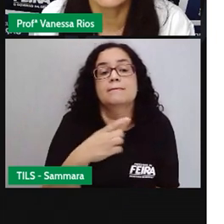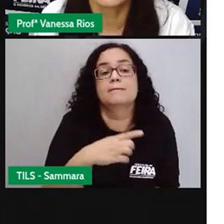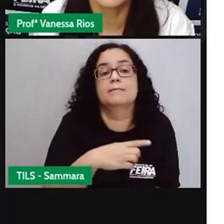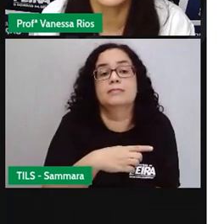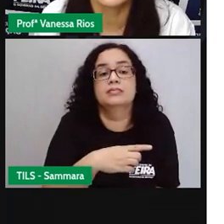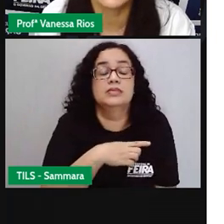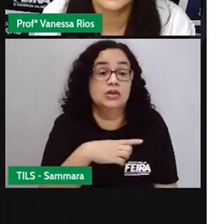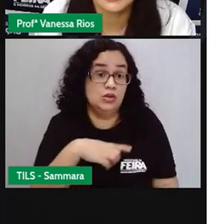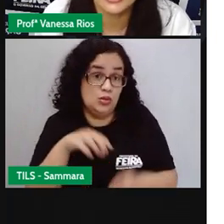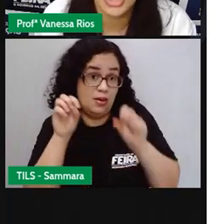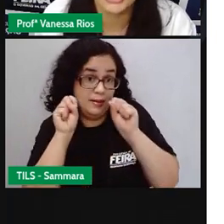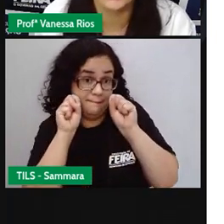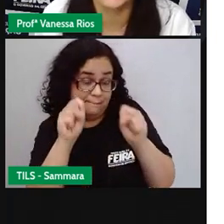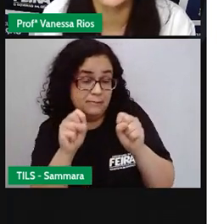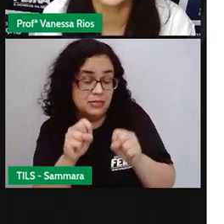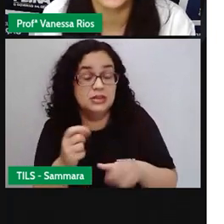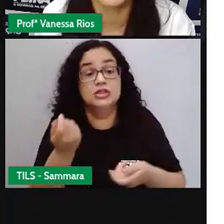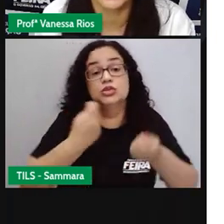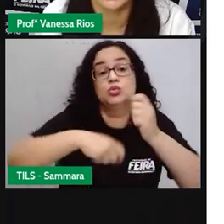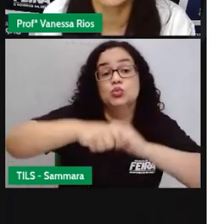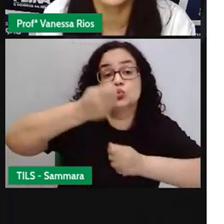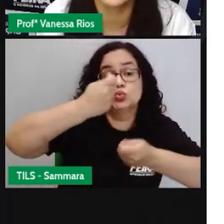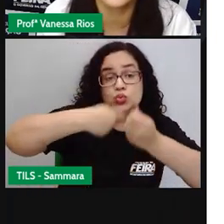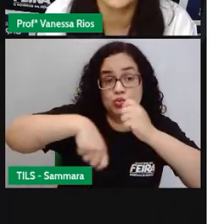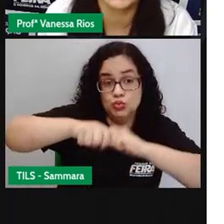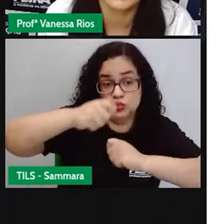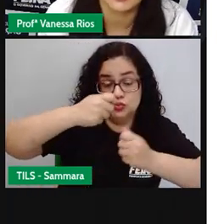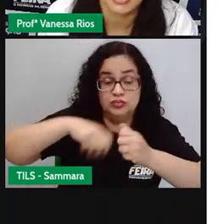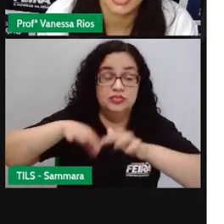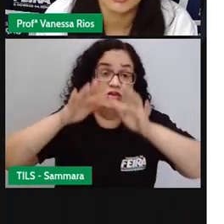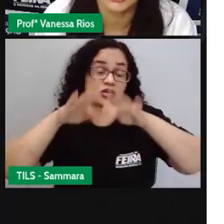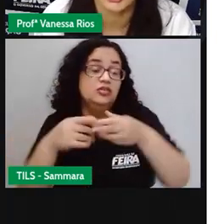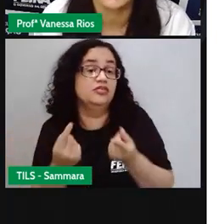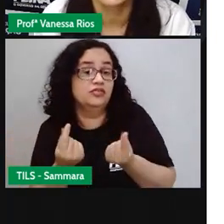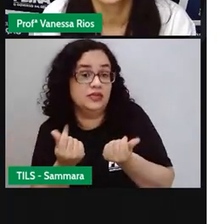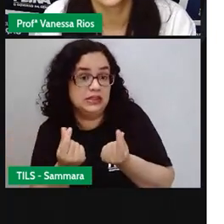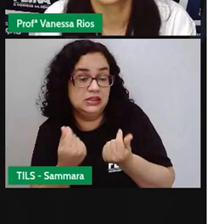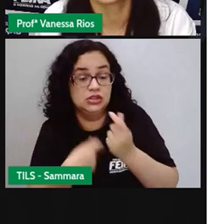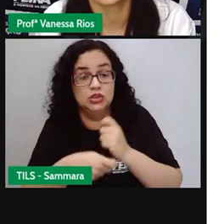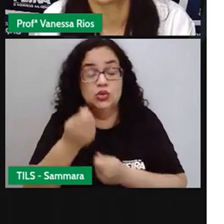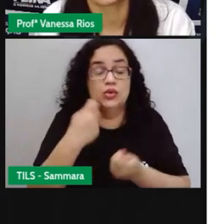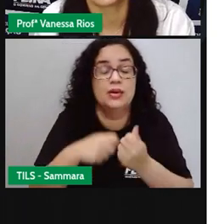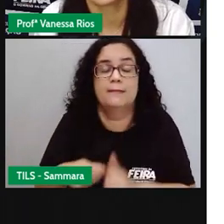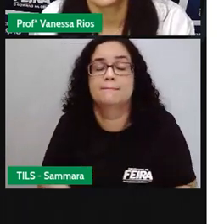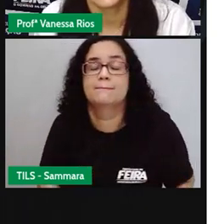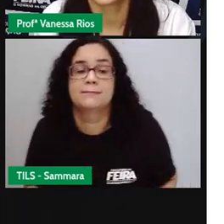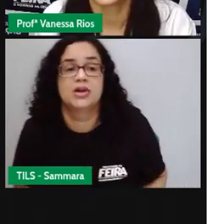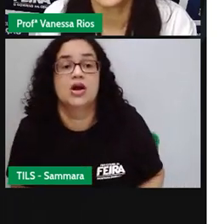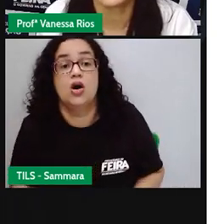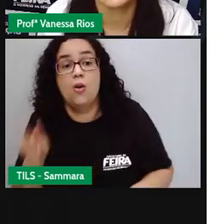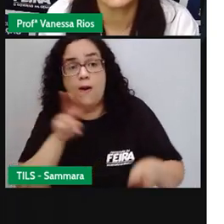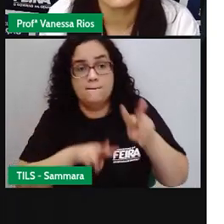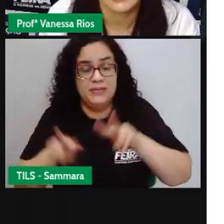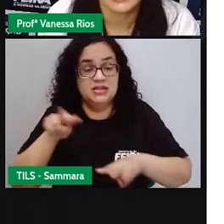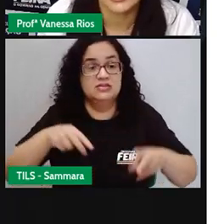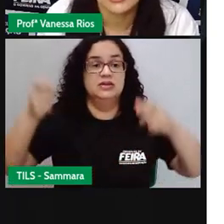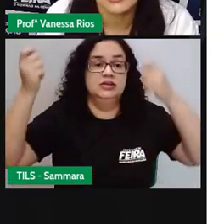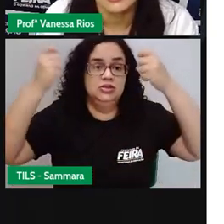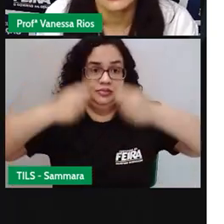com o poder de administrar os recursos financeiros, né, de observar as